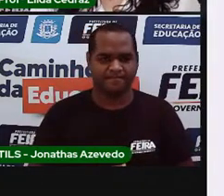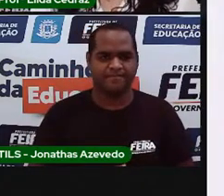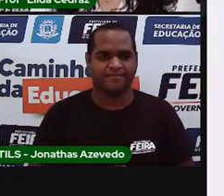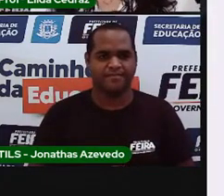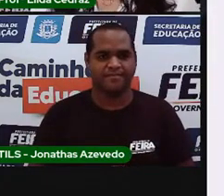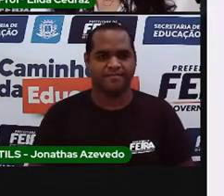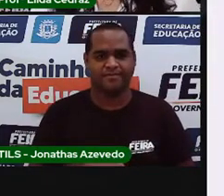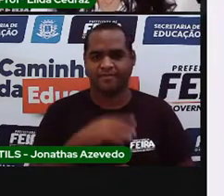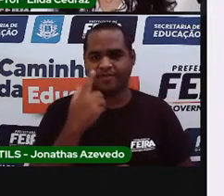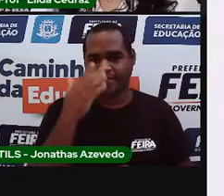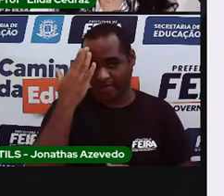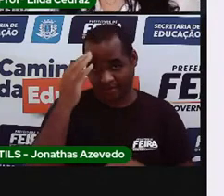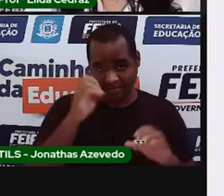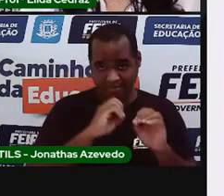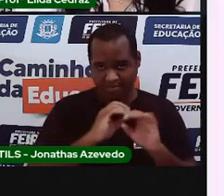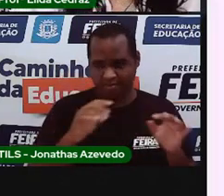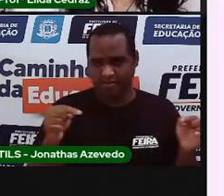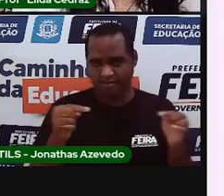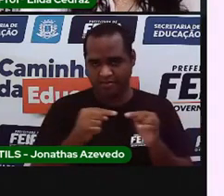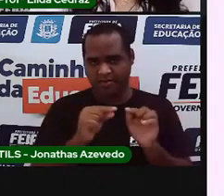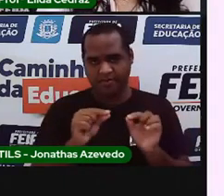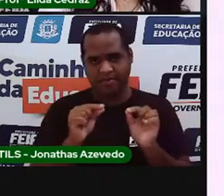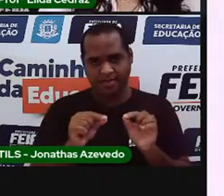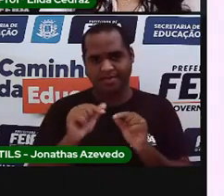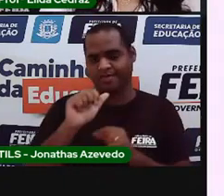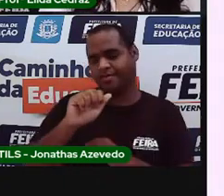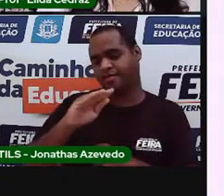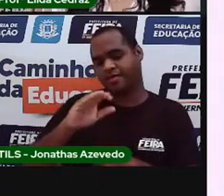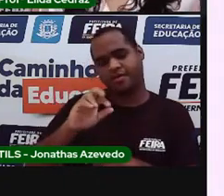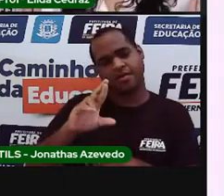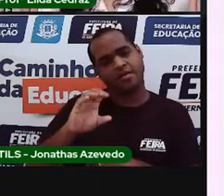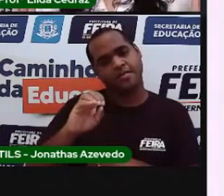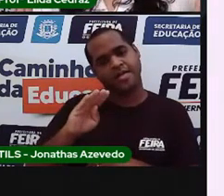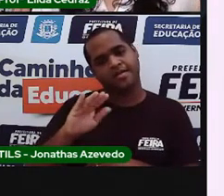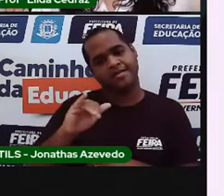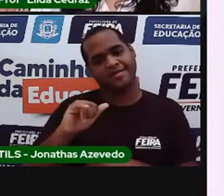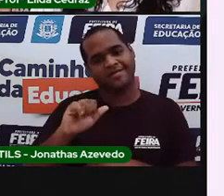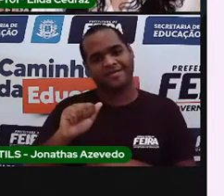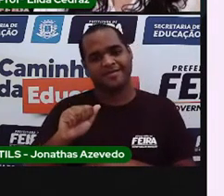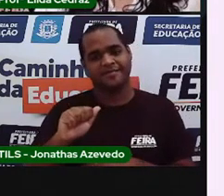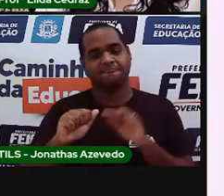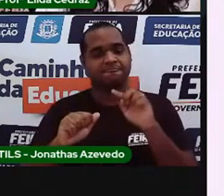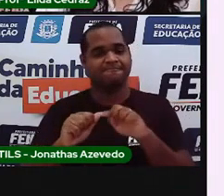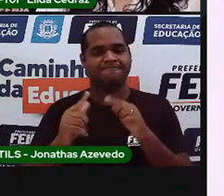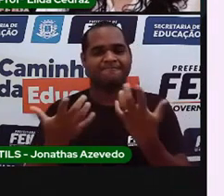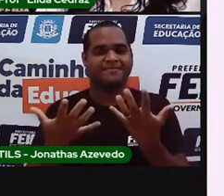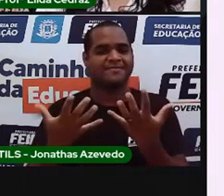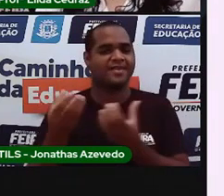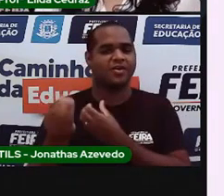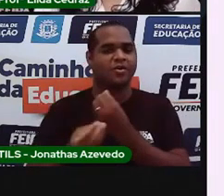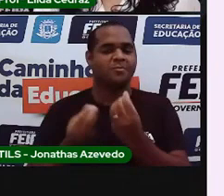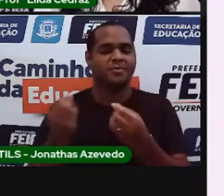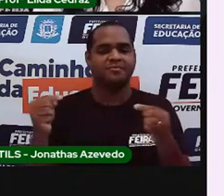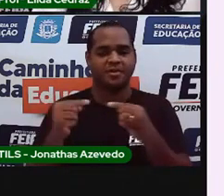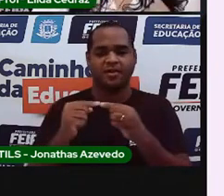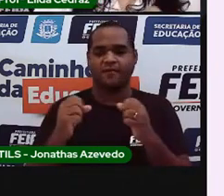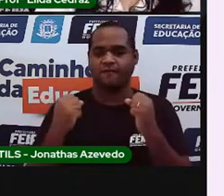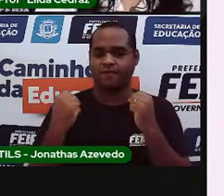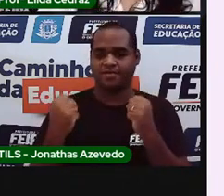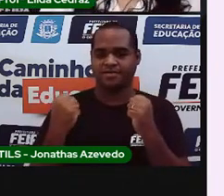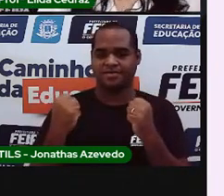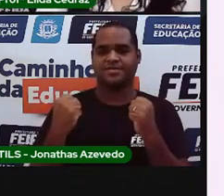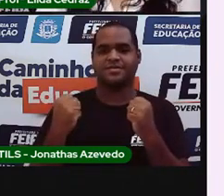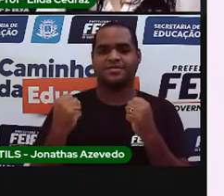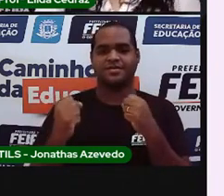Vamos entender agora a acrobacia sim. As acrobacias, elas envolvem